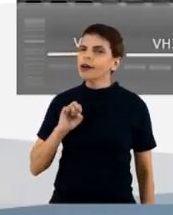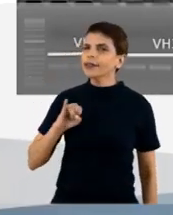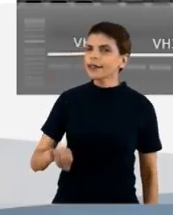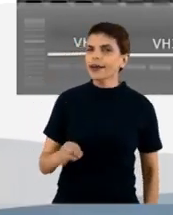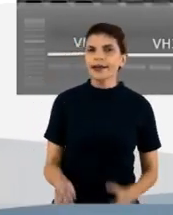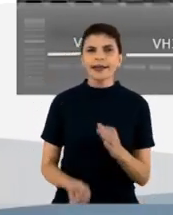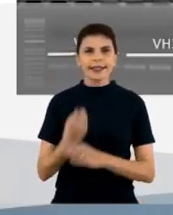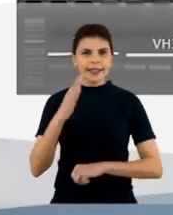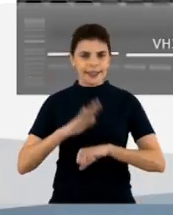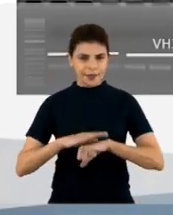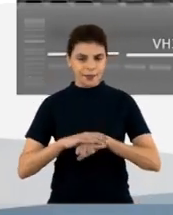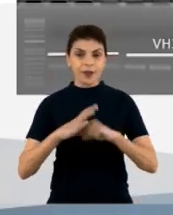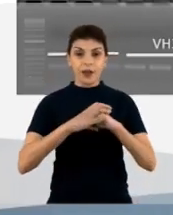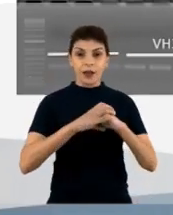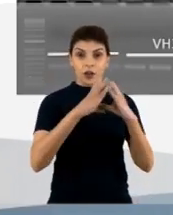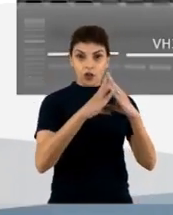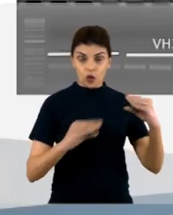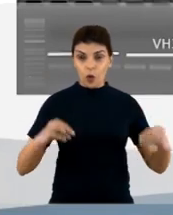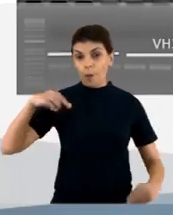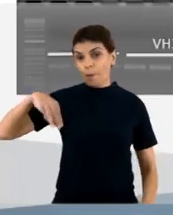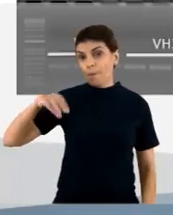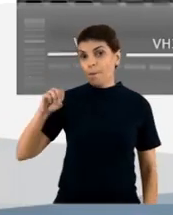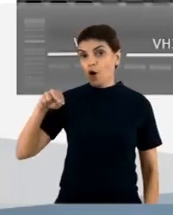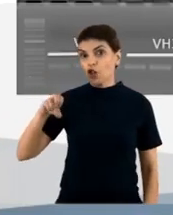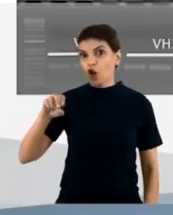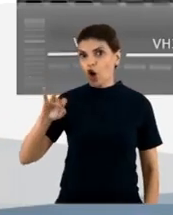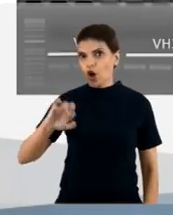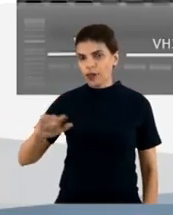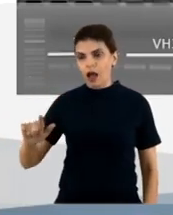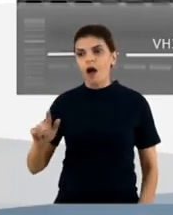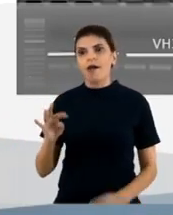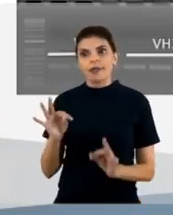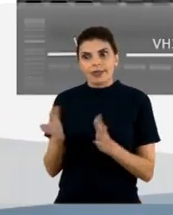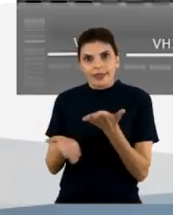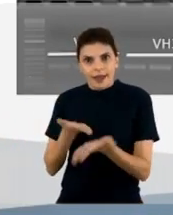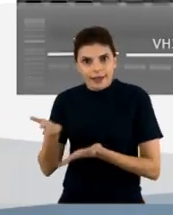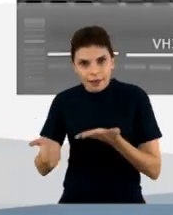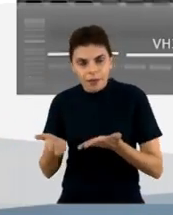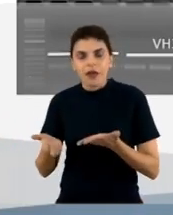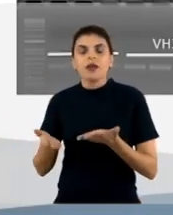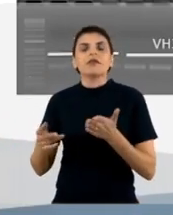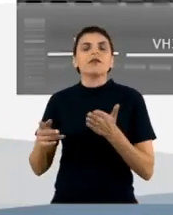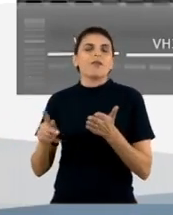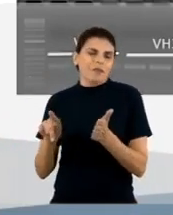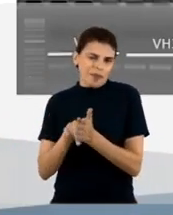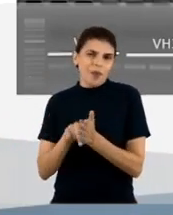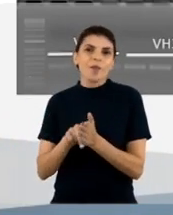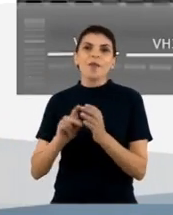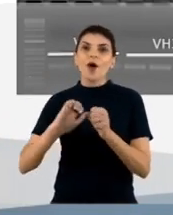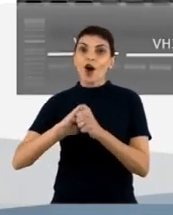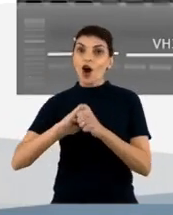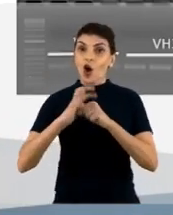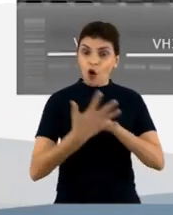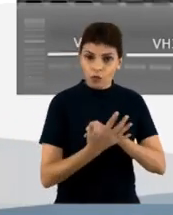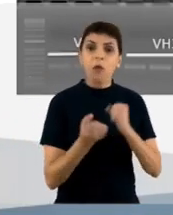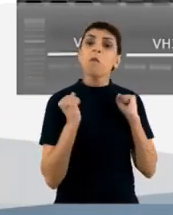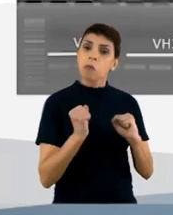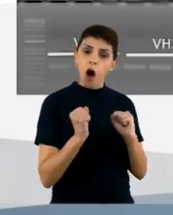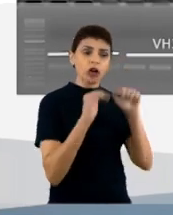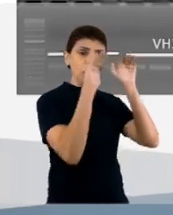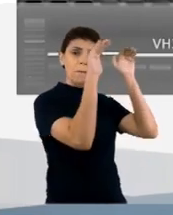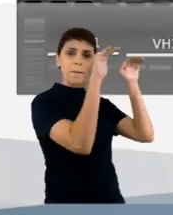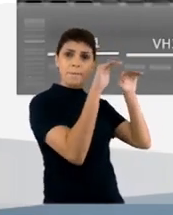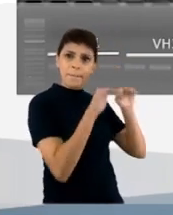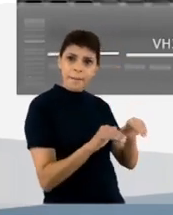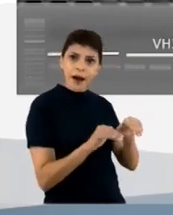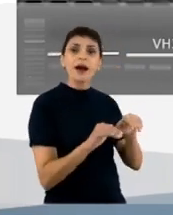desenvolver um anticorpo monoclonal para o tratamento de COVID, nós podemos montar uma biblioteca que nós